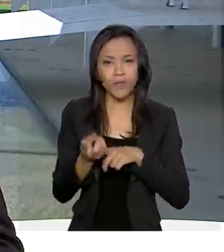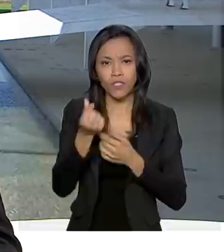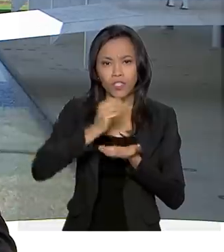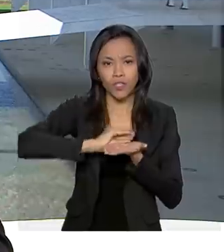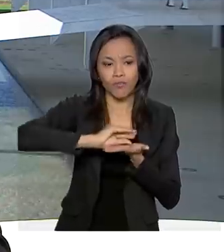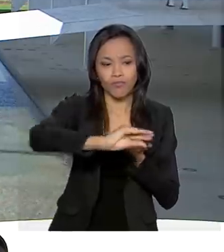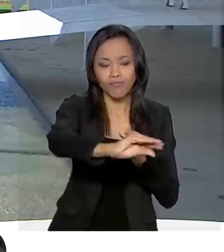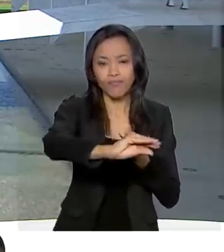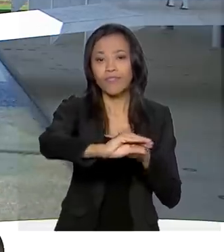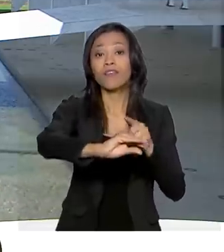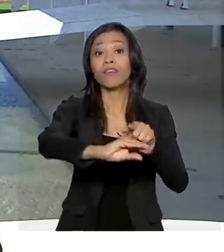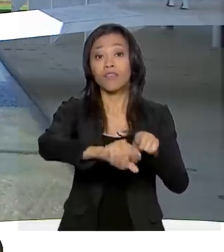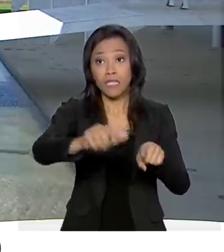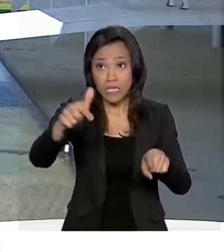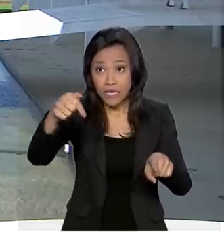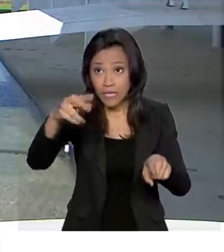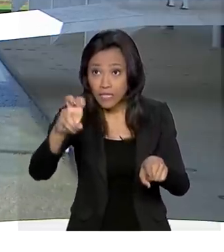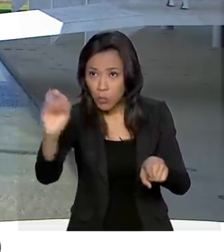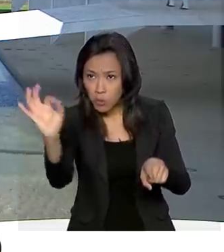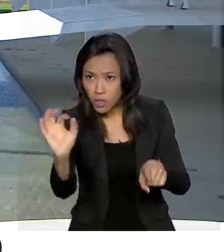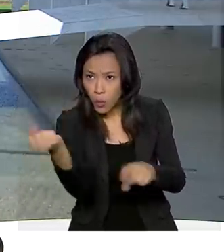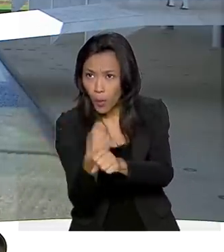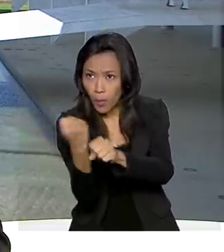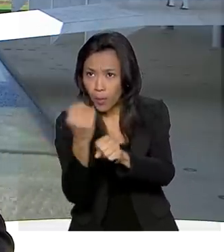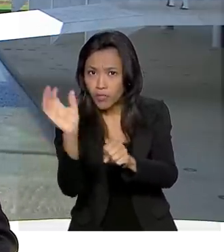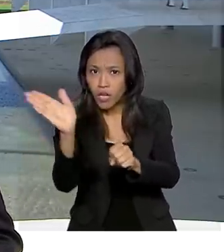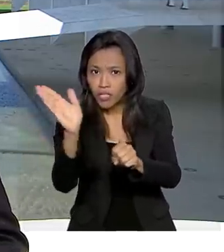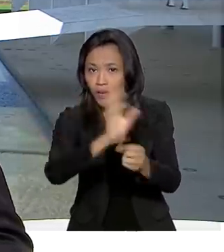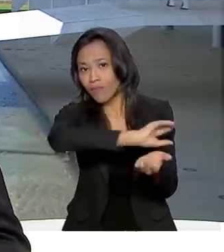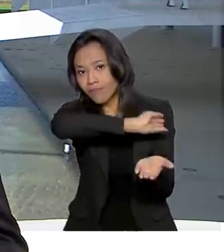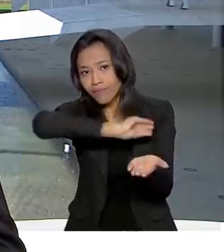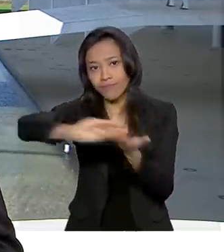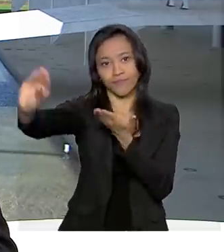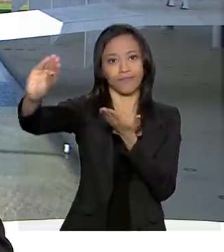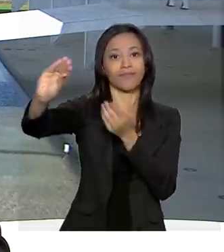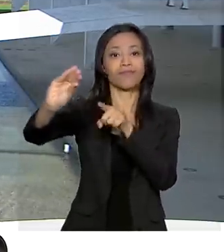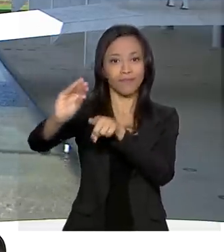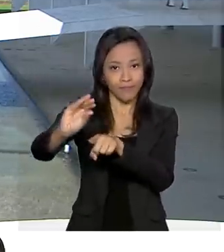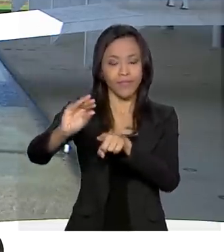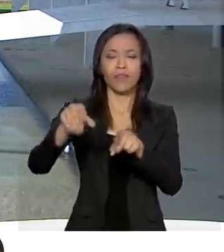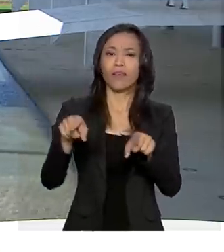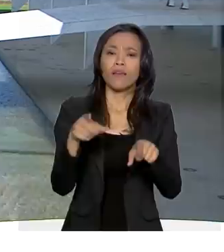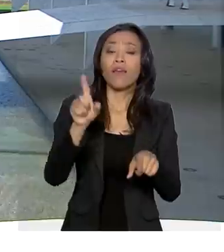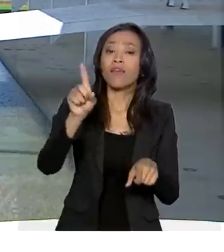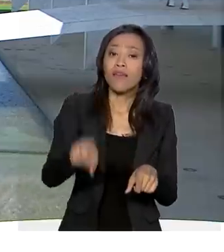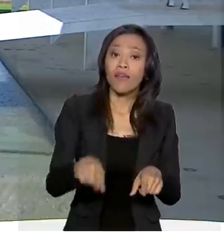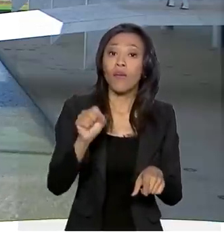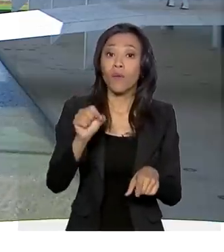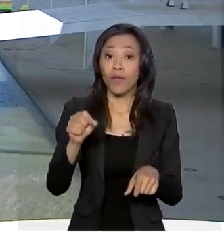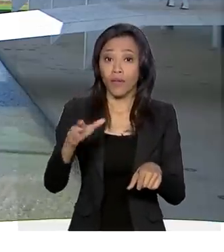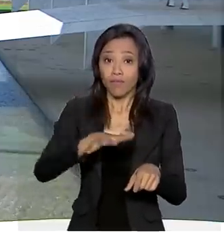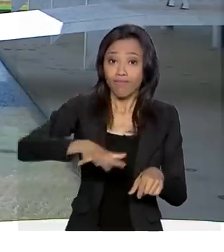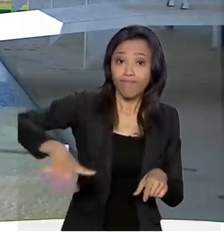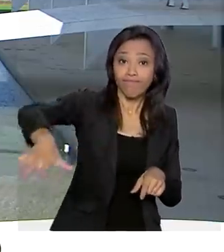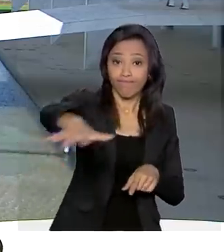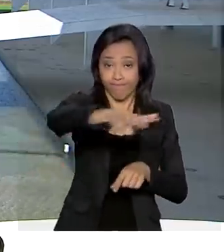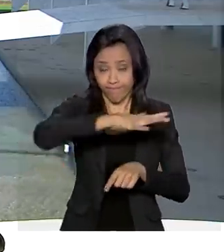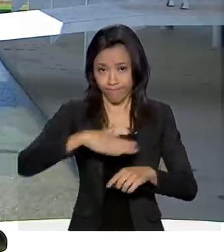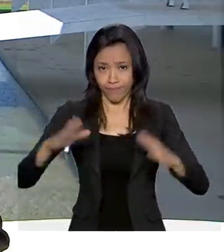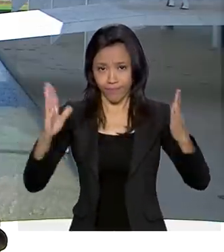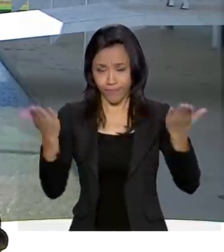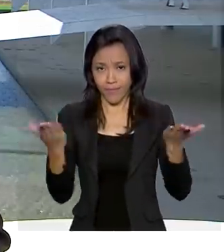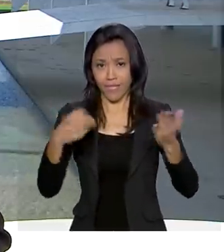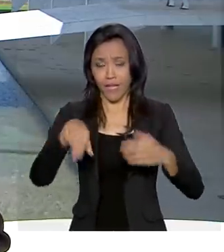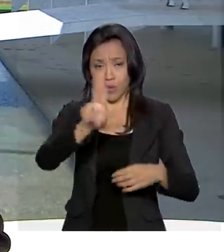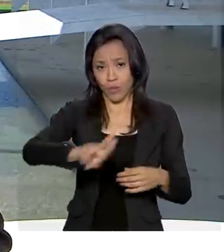que atingiram pelo menos 75% da sua execução. Entre elas está o Complexo de Saúde da Universidade Federal de